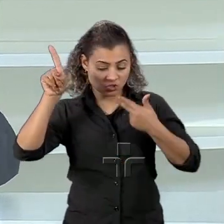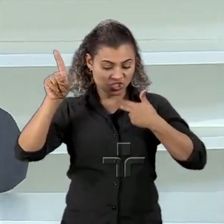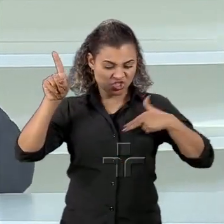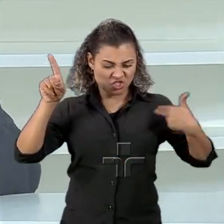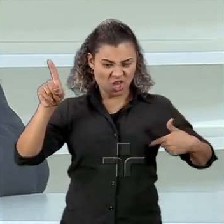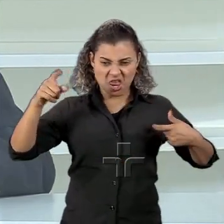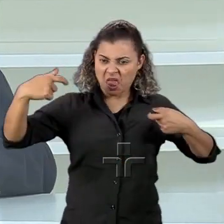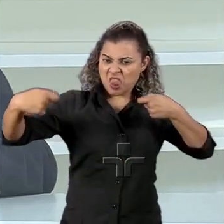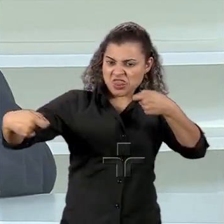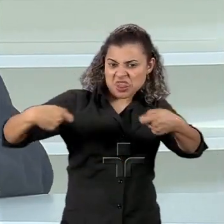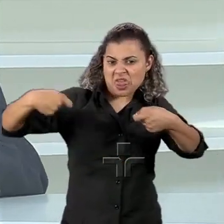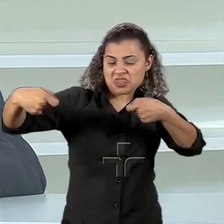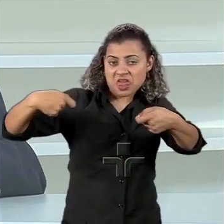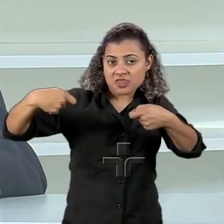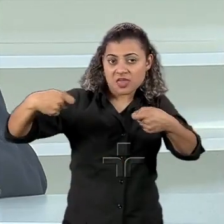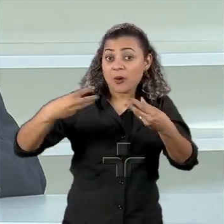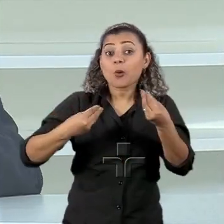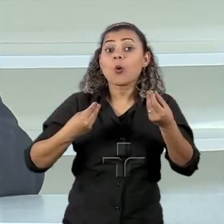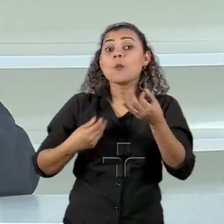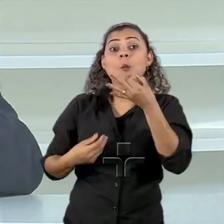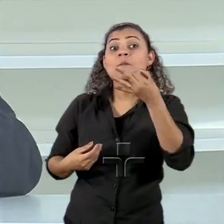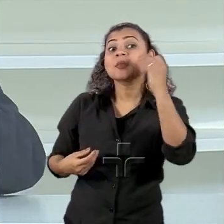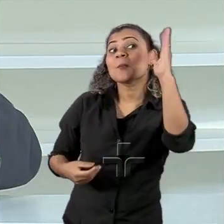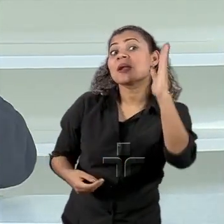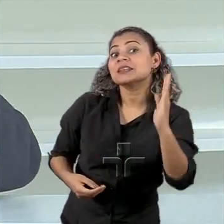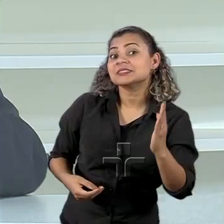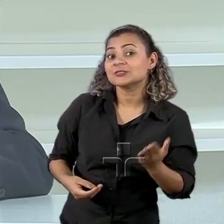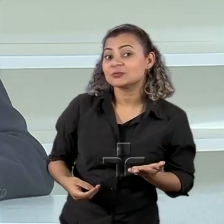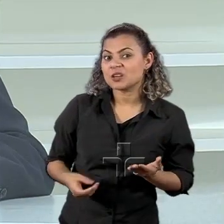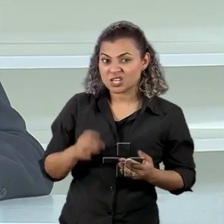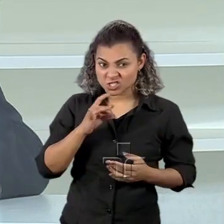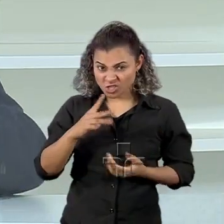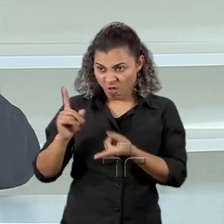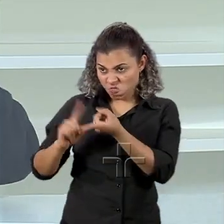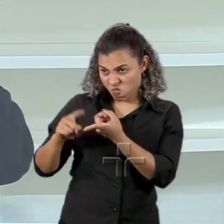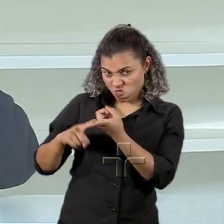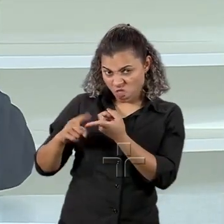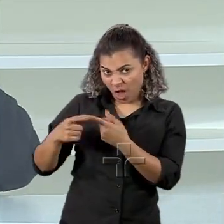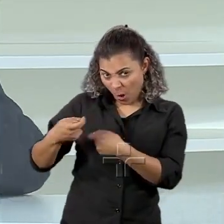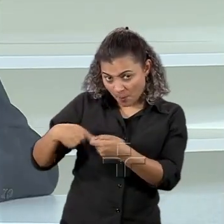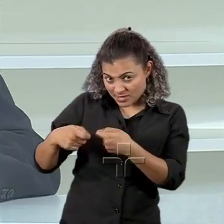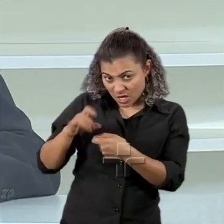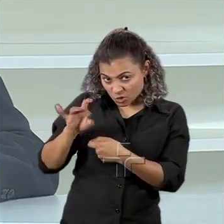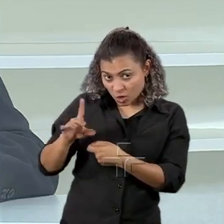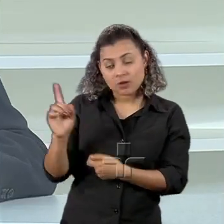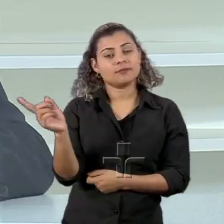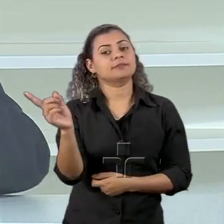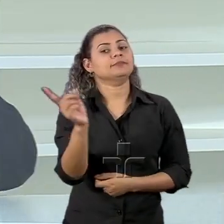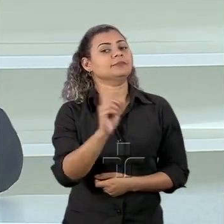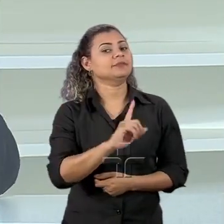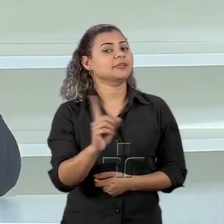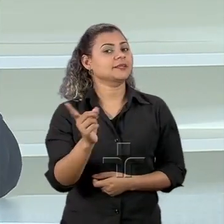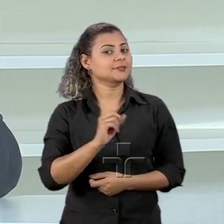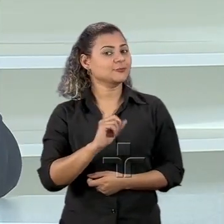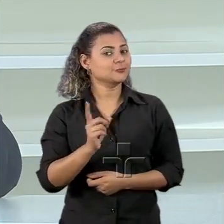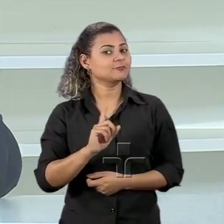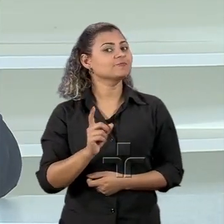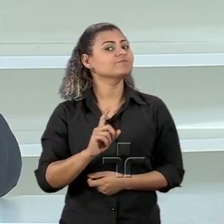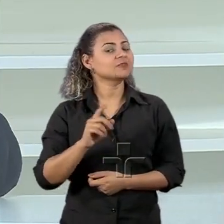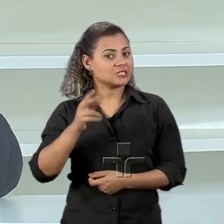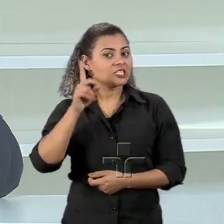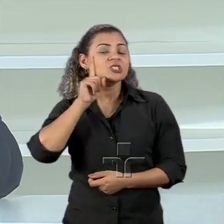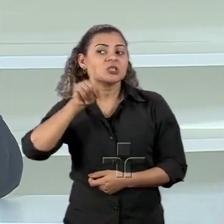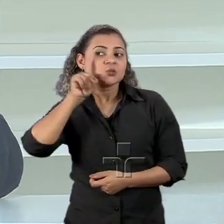que na minha visão não é só uma briguinha comercial por superávit ou por déficit, é o começo